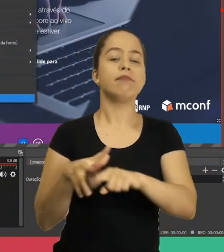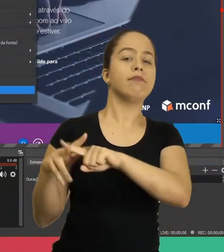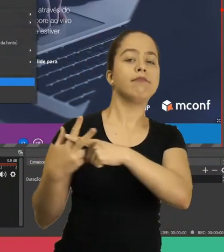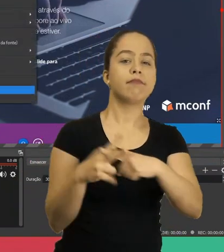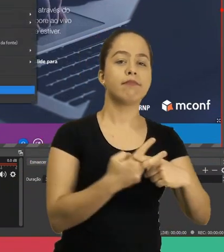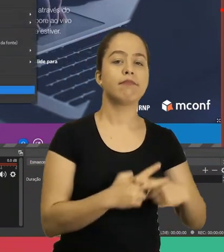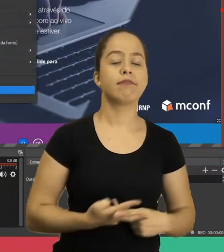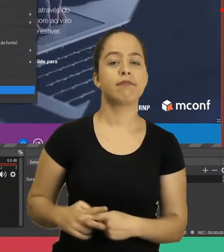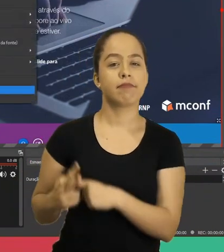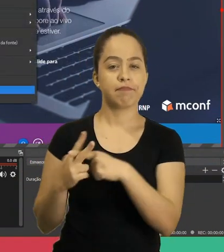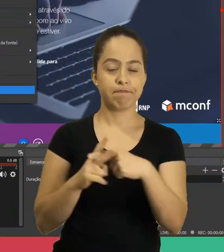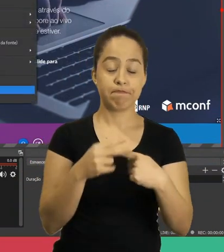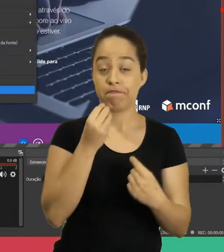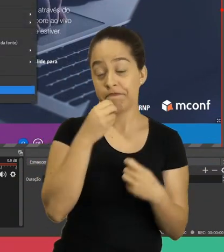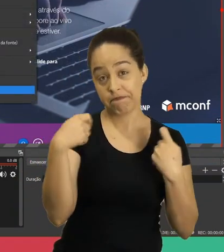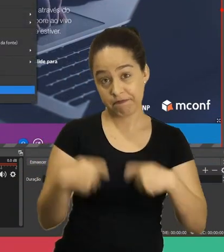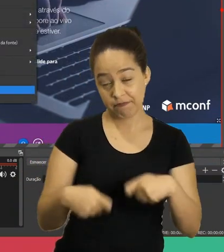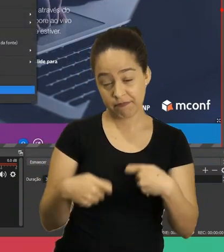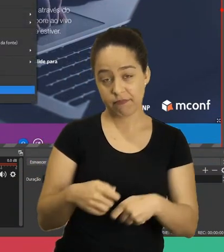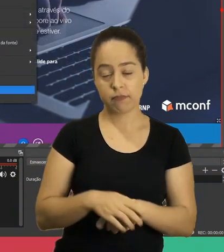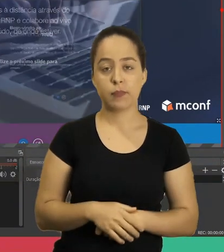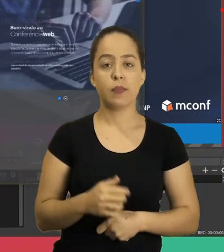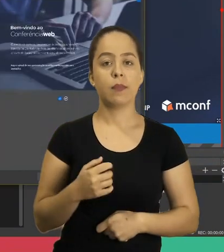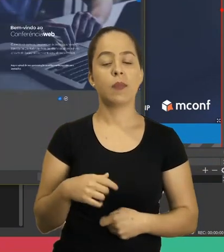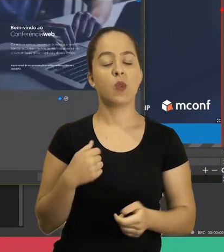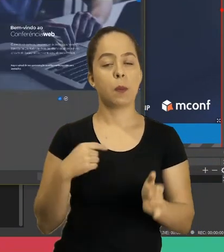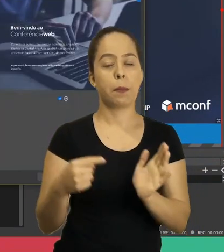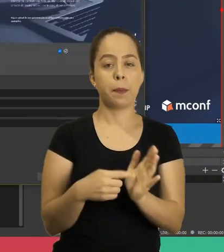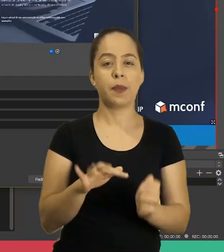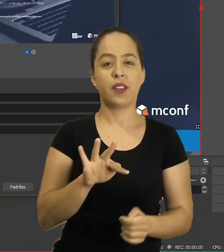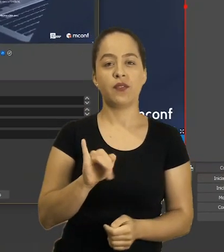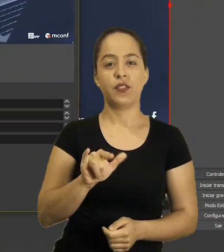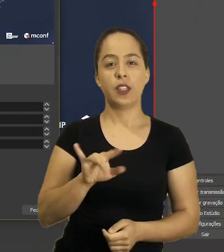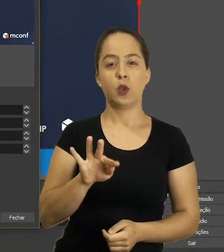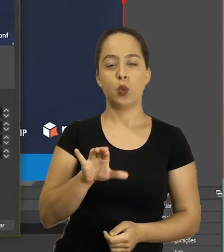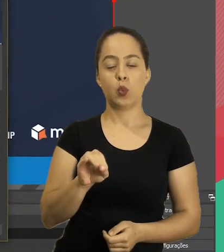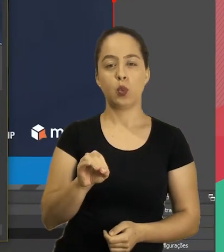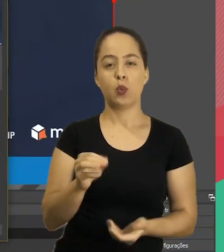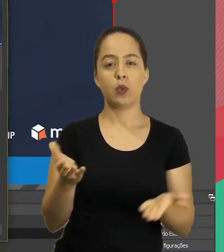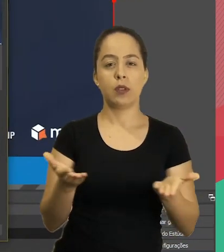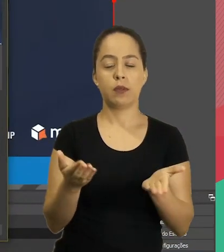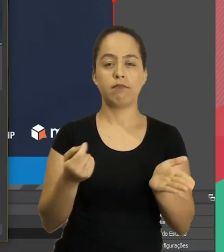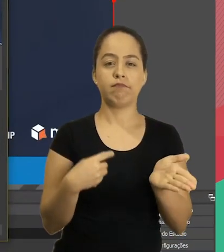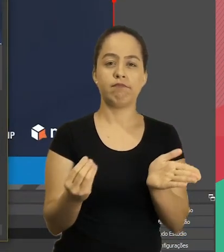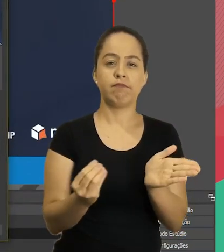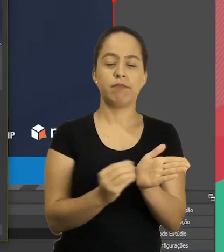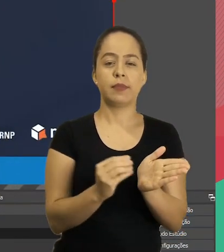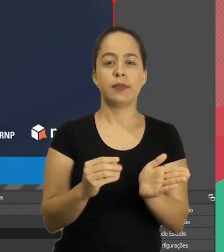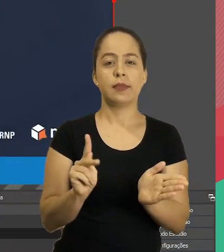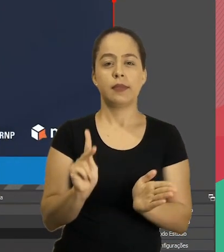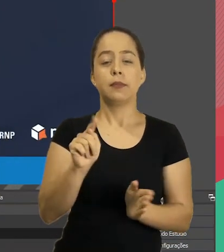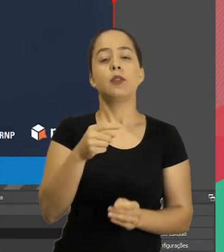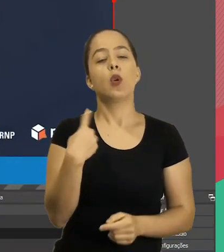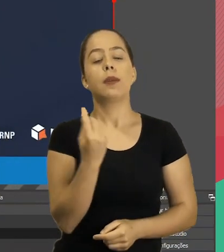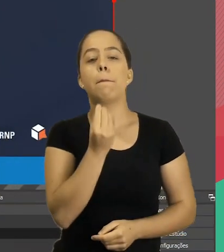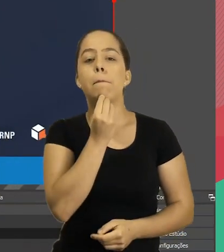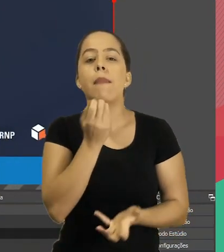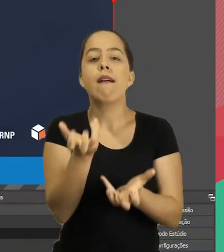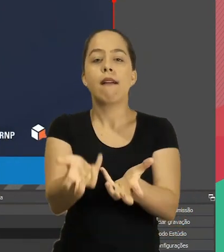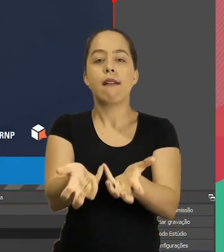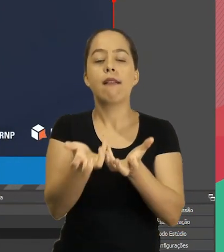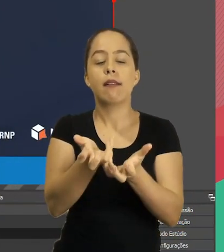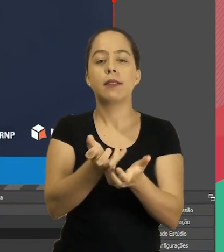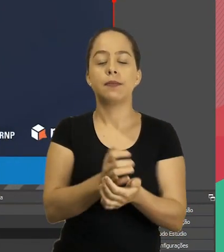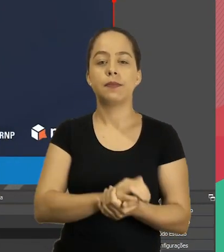Depois aí você faz os ajustes que precisar. Vou botar aqui no filtro. Agora vamos fazer o recorte. Para